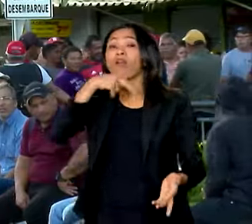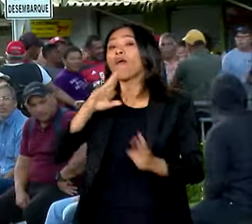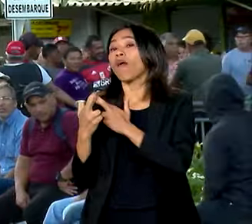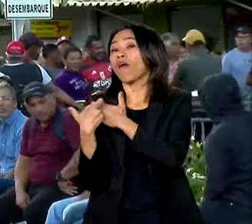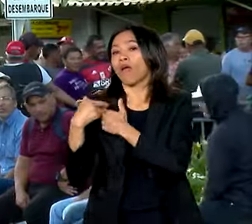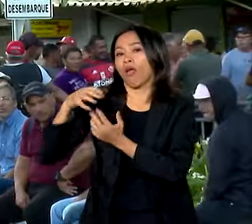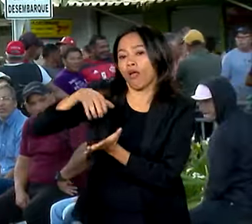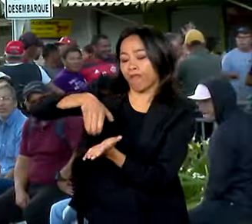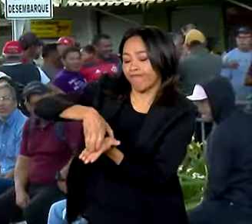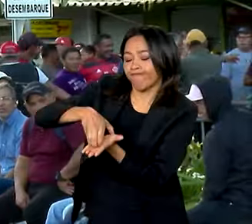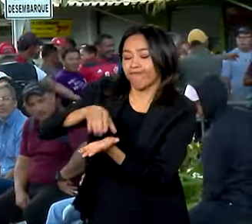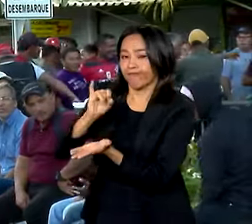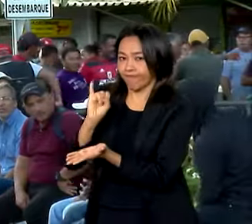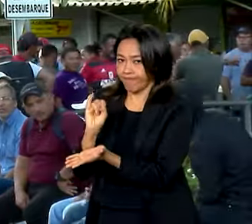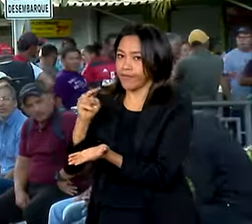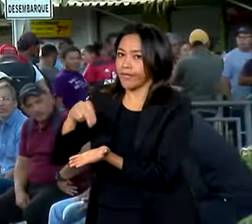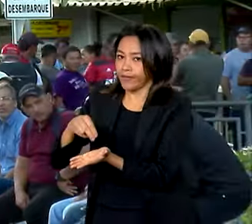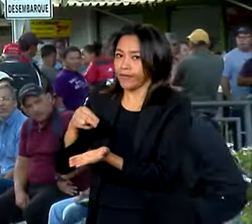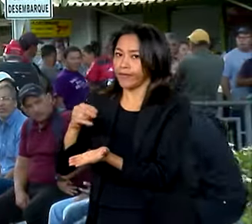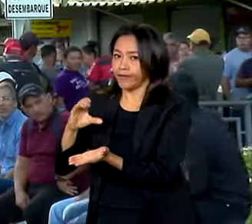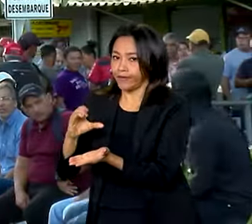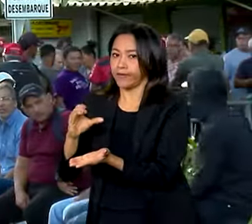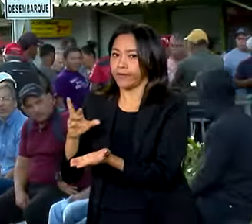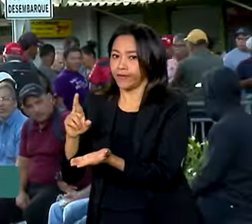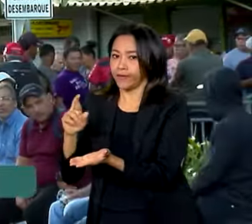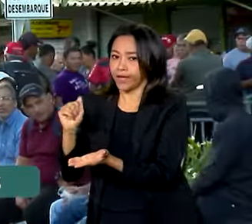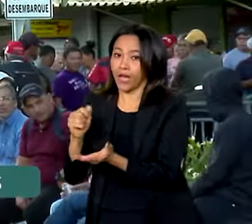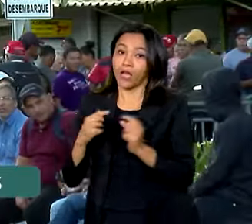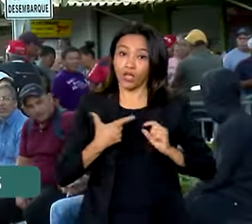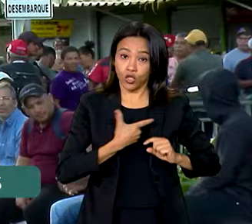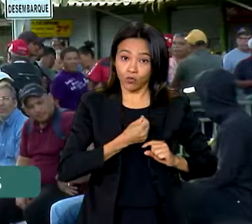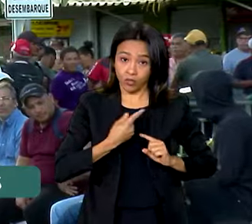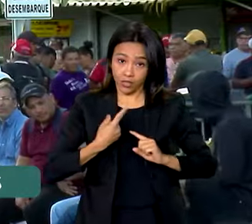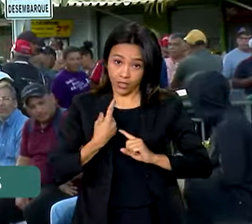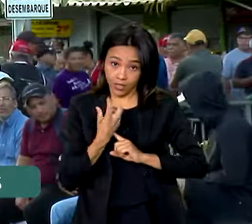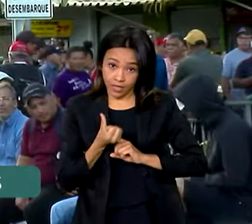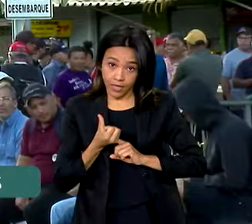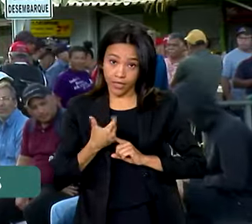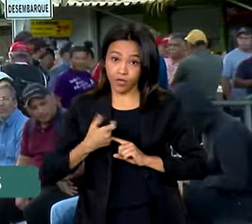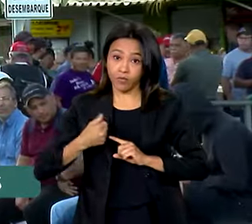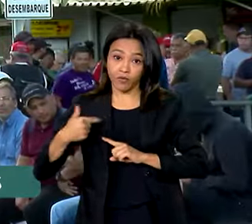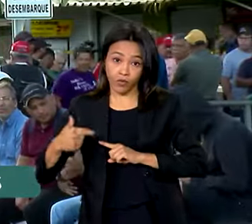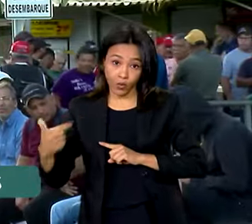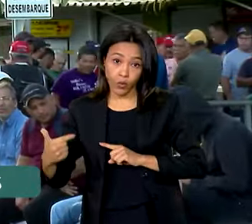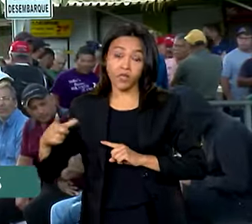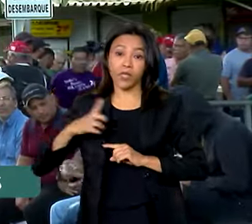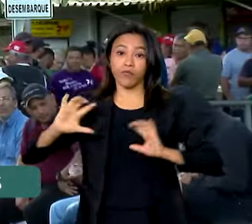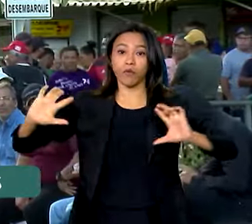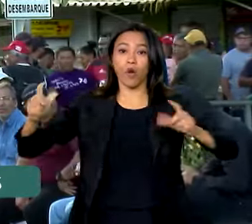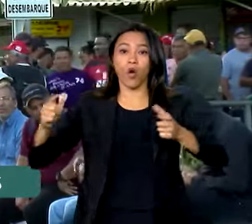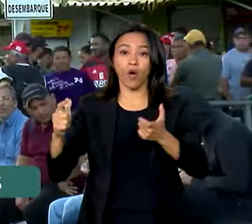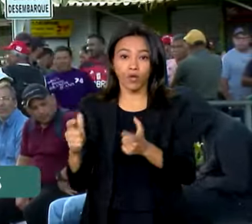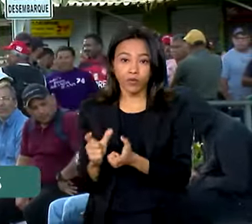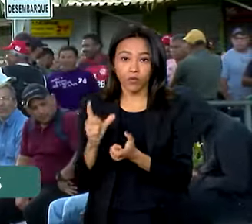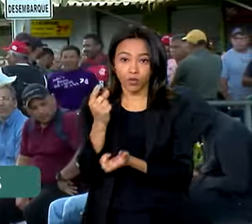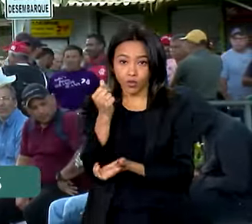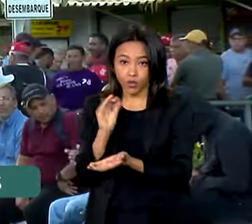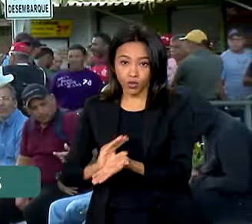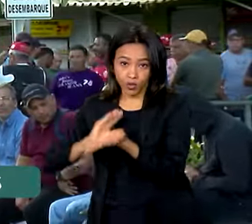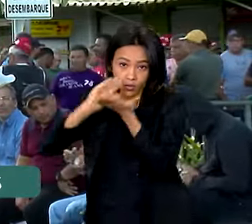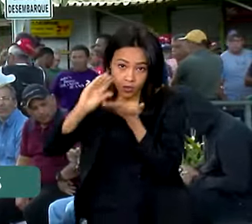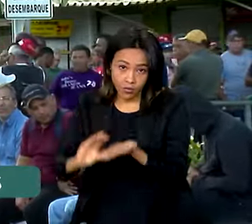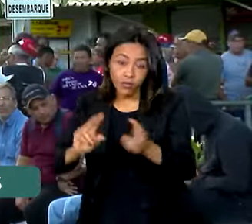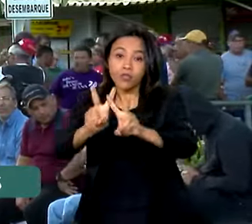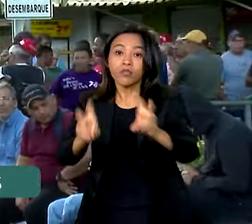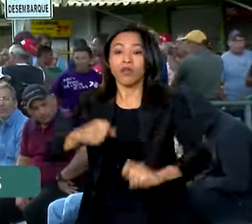E segundo o governo, no período de 2016 a 2022, houve uma redução no orçamento para a política de